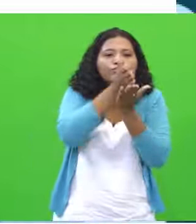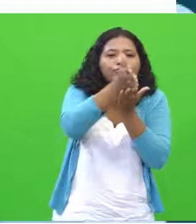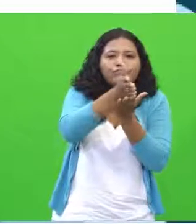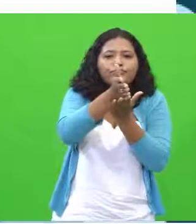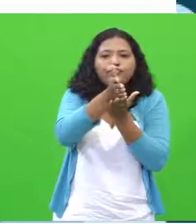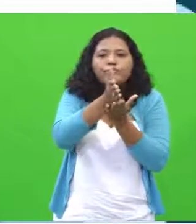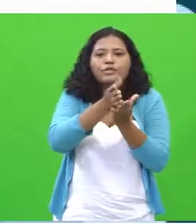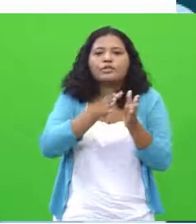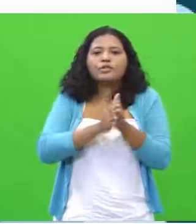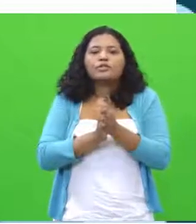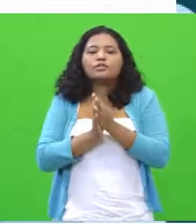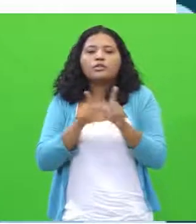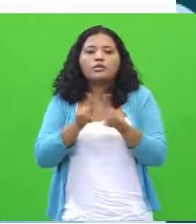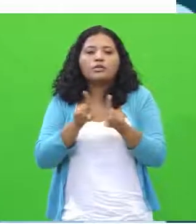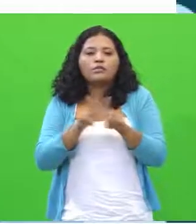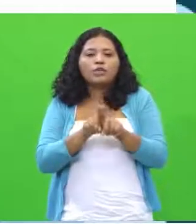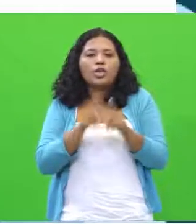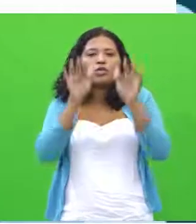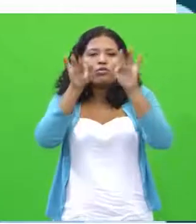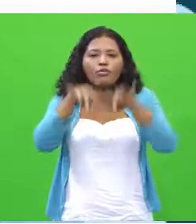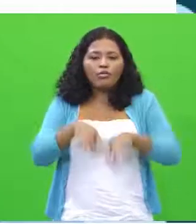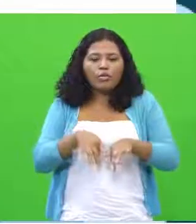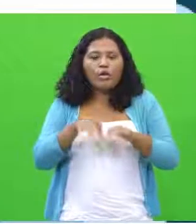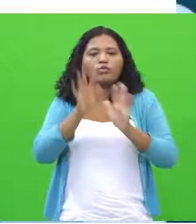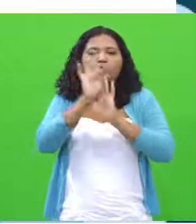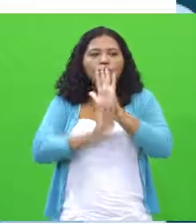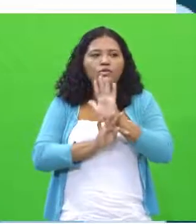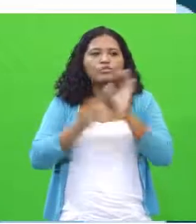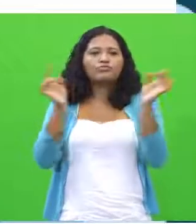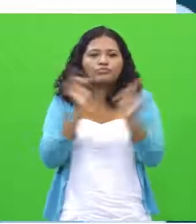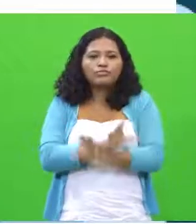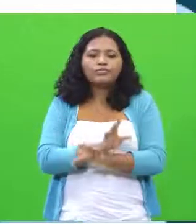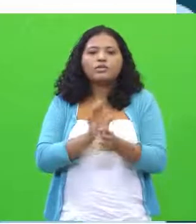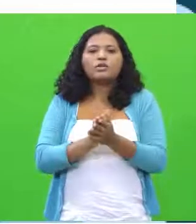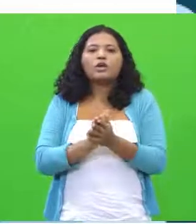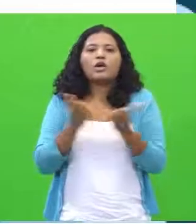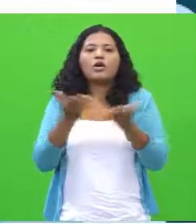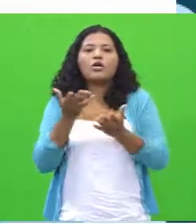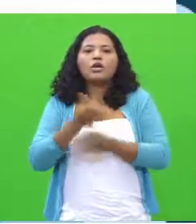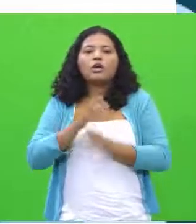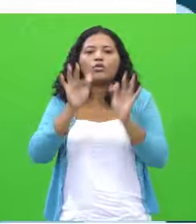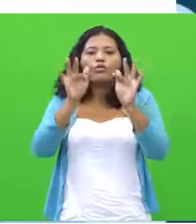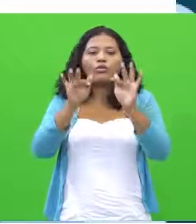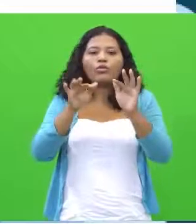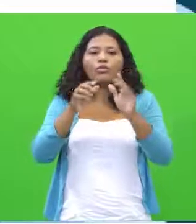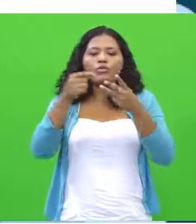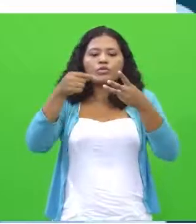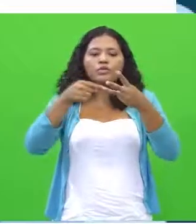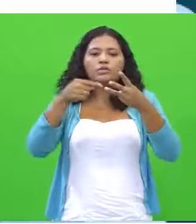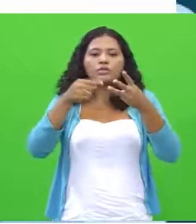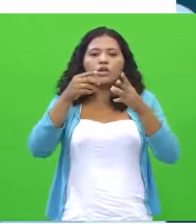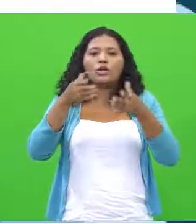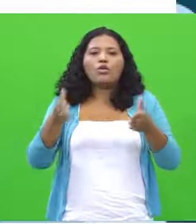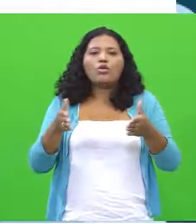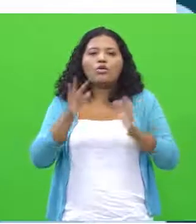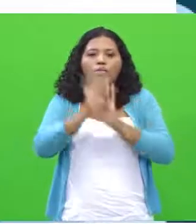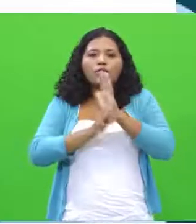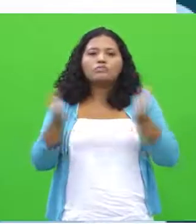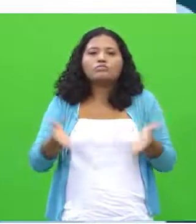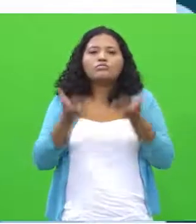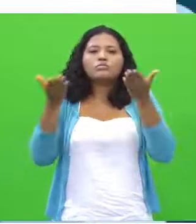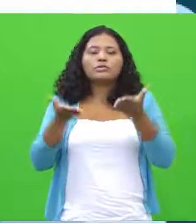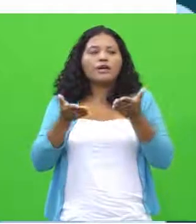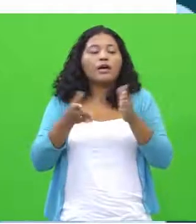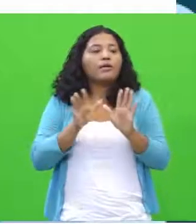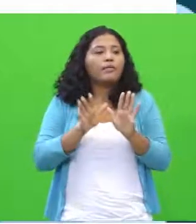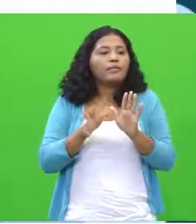e assim intervir ao final. Vamos aí ao próximo, então, e último texto motivador. Nós temos... Ah, ainda